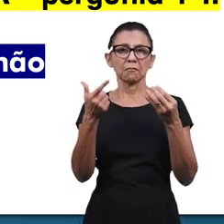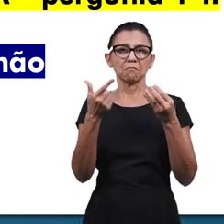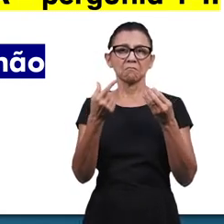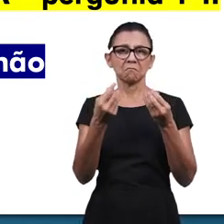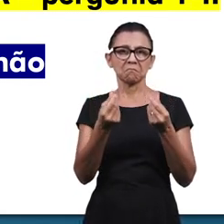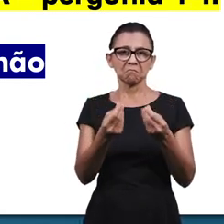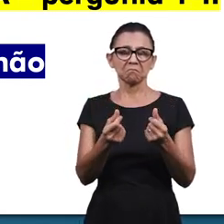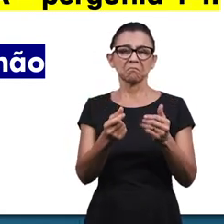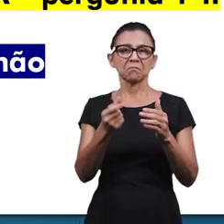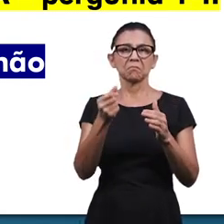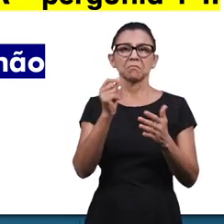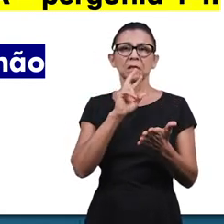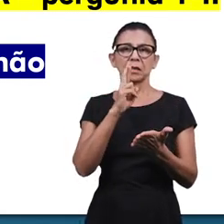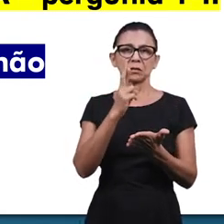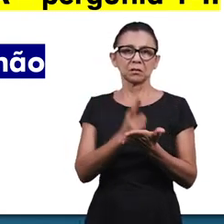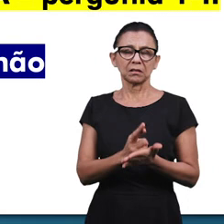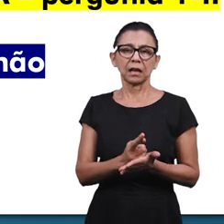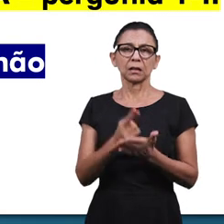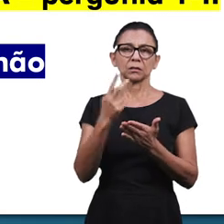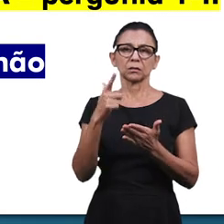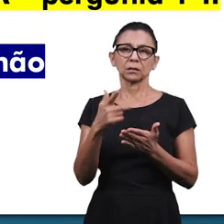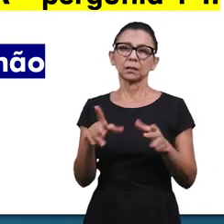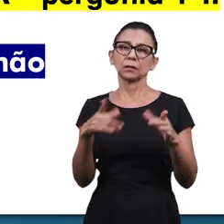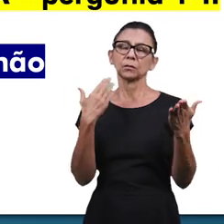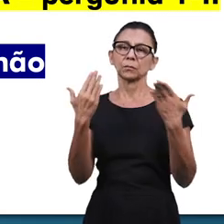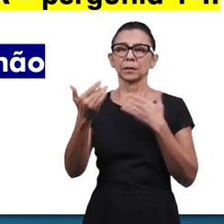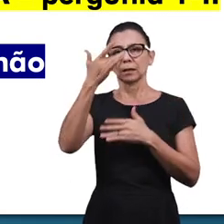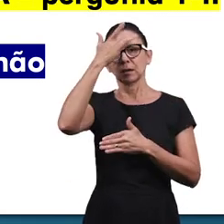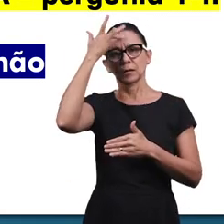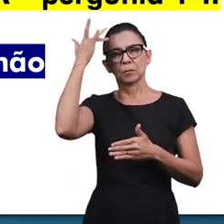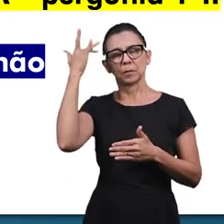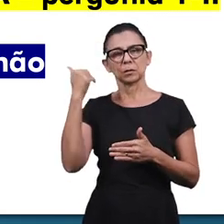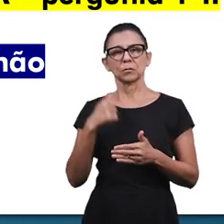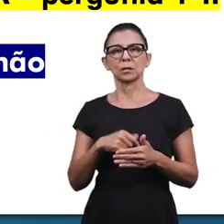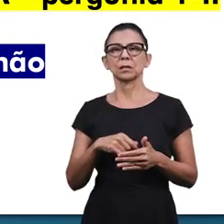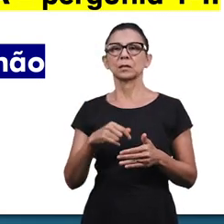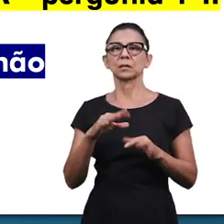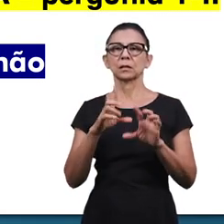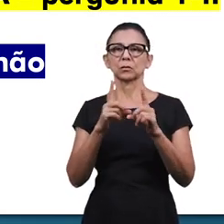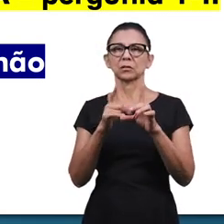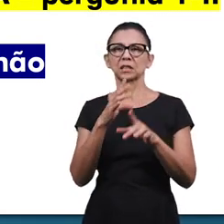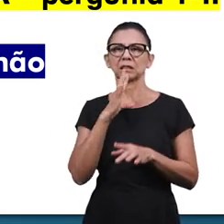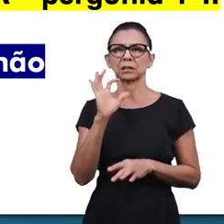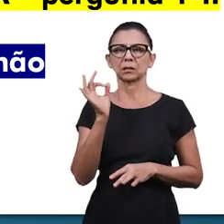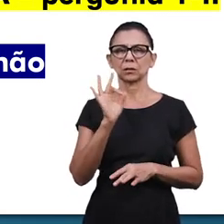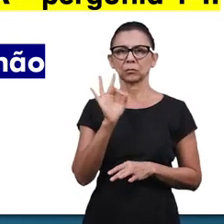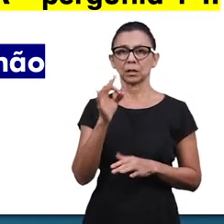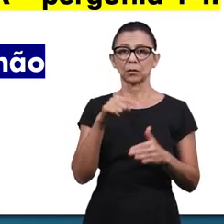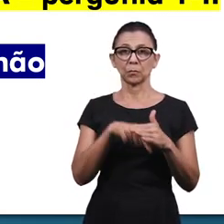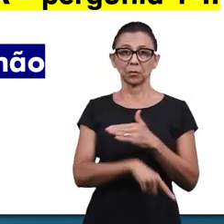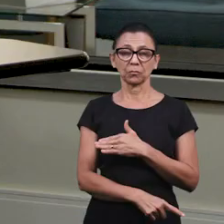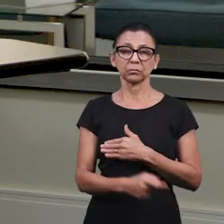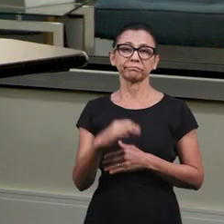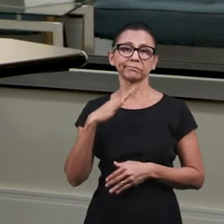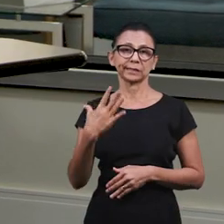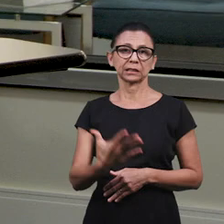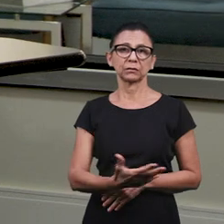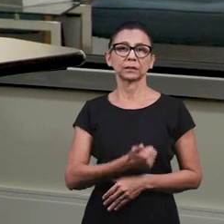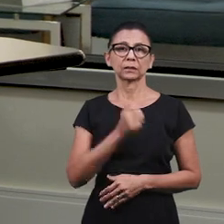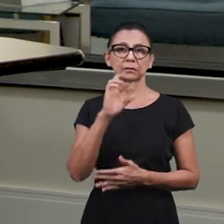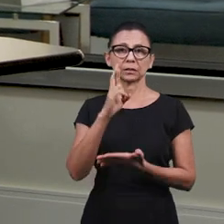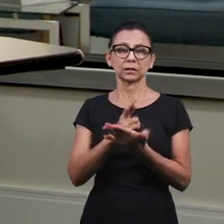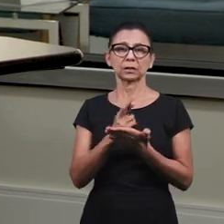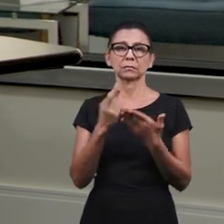se aprofundam, os que não se aprofundam na doutrina também não dão frutos de salvação. Muito bem